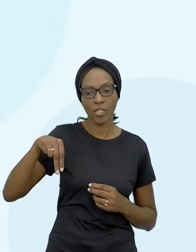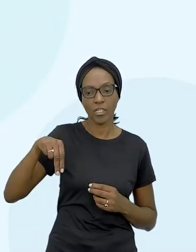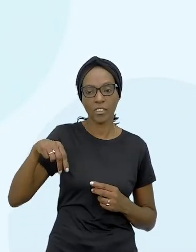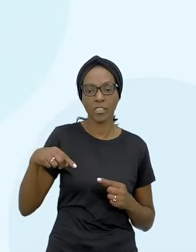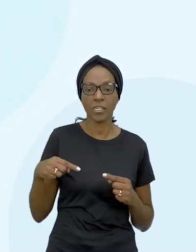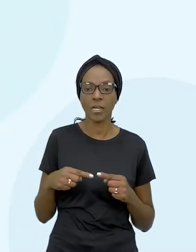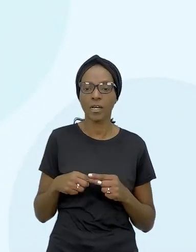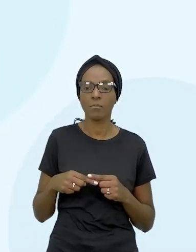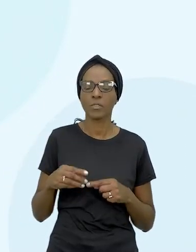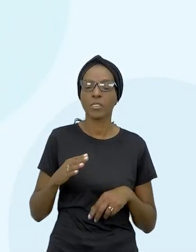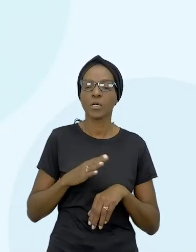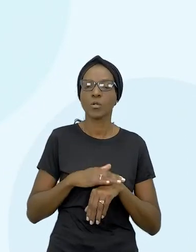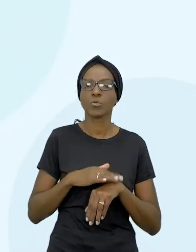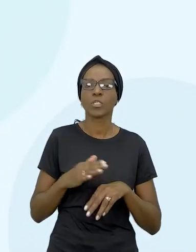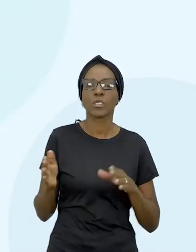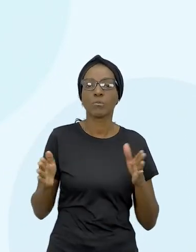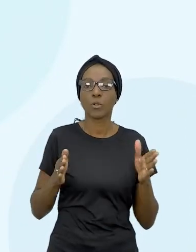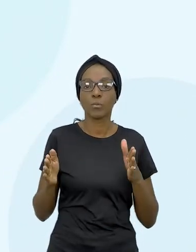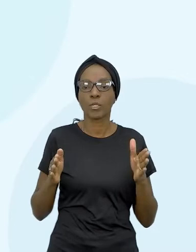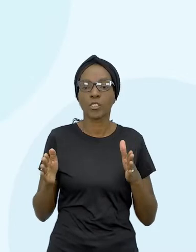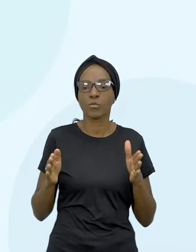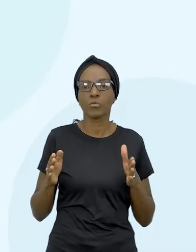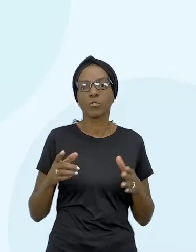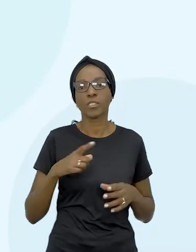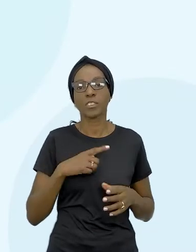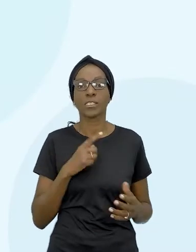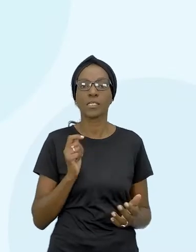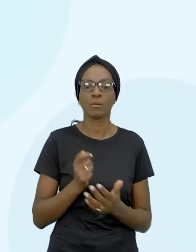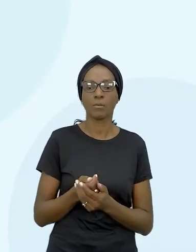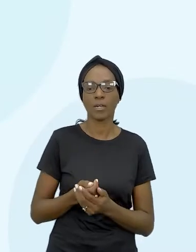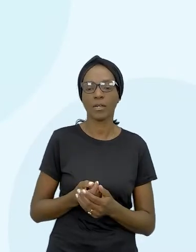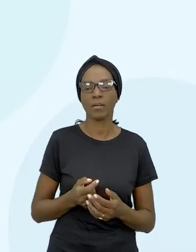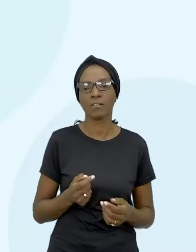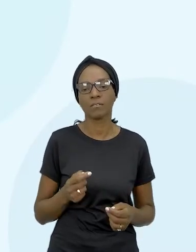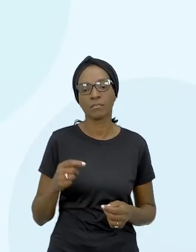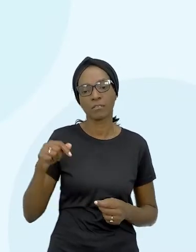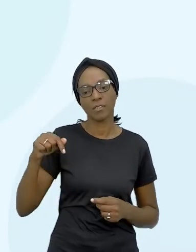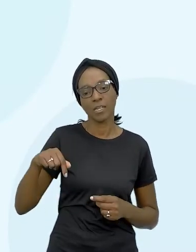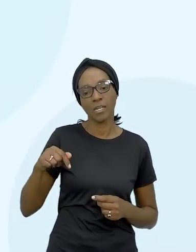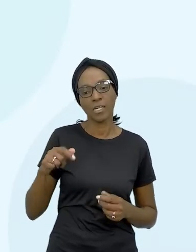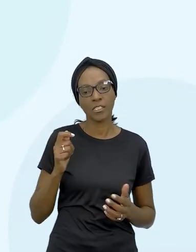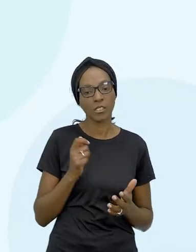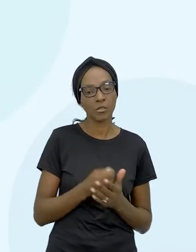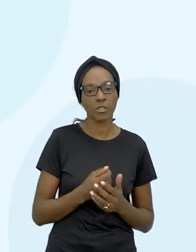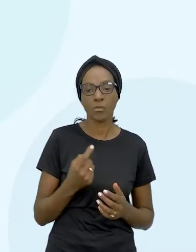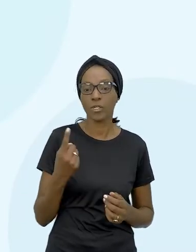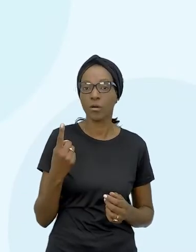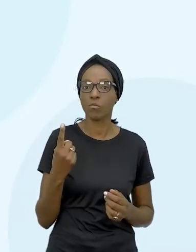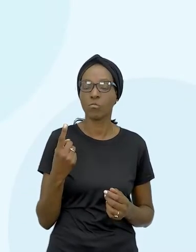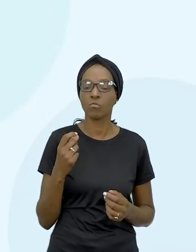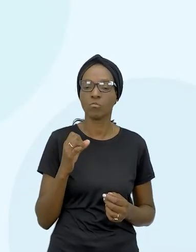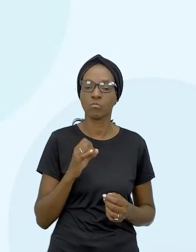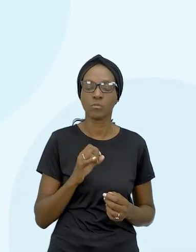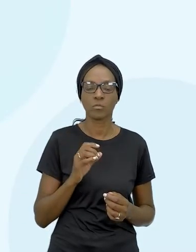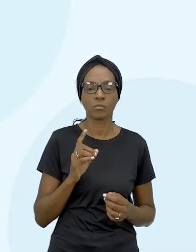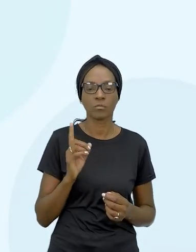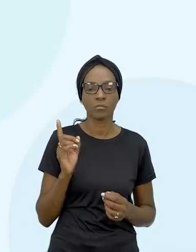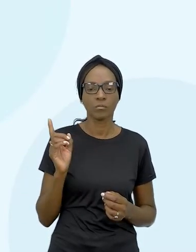tempo o prazo aqui no nosso caso no tempo era um então se a gente for colocar lá